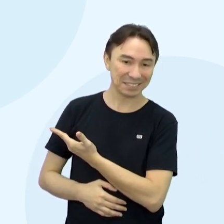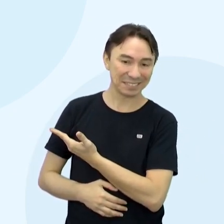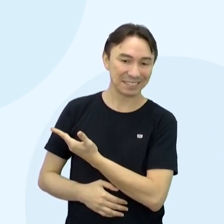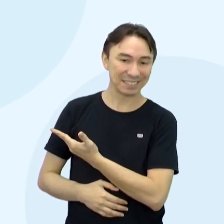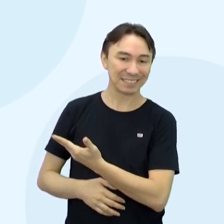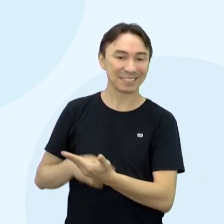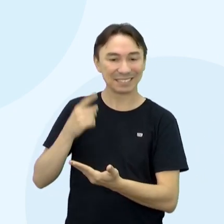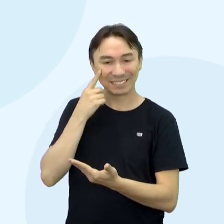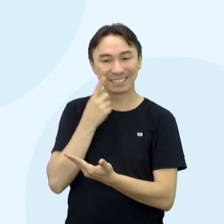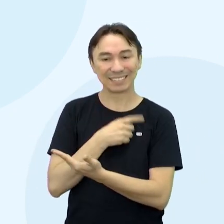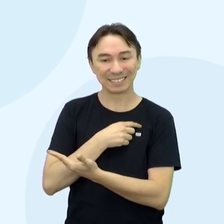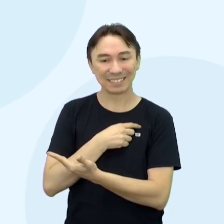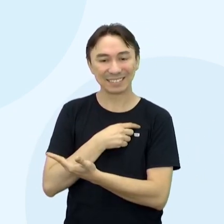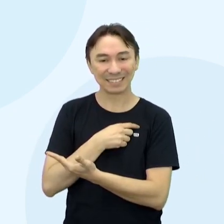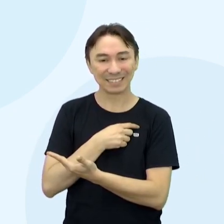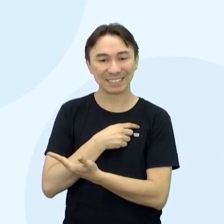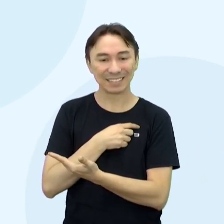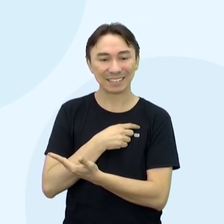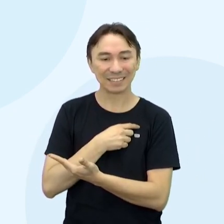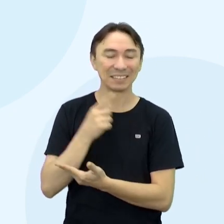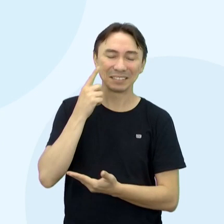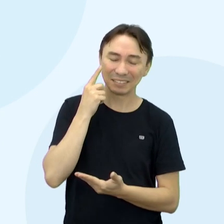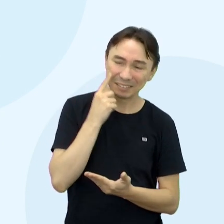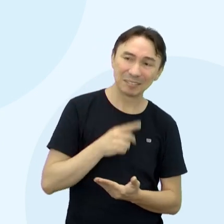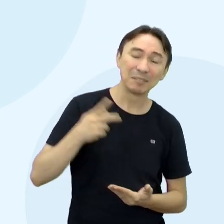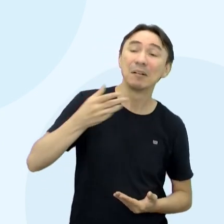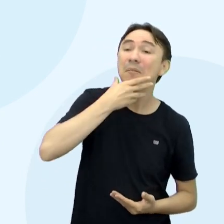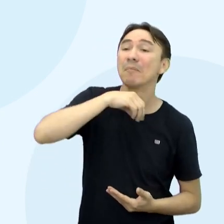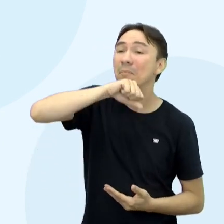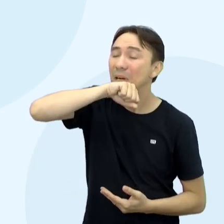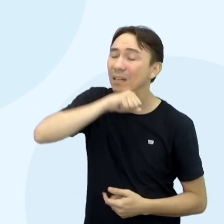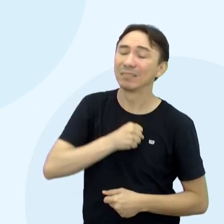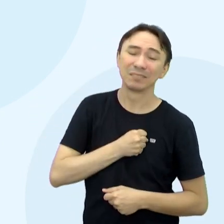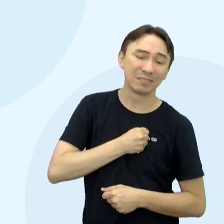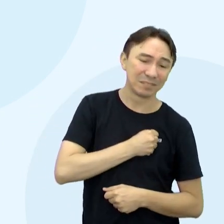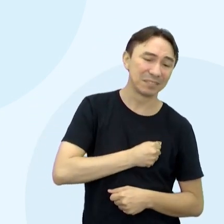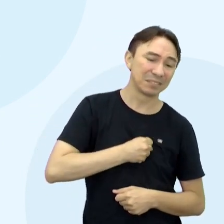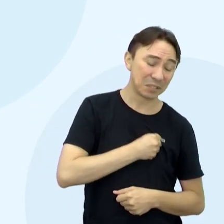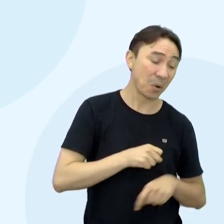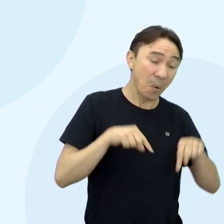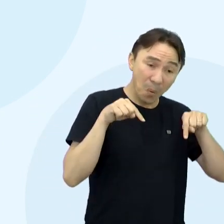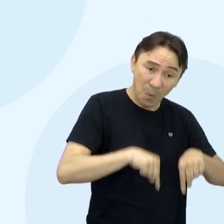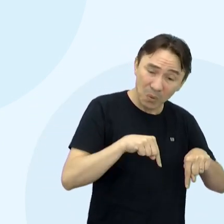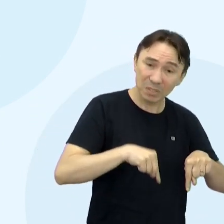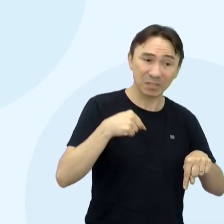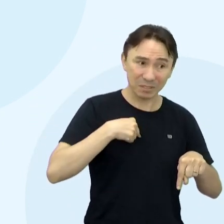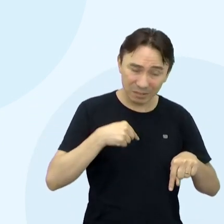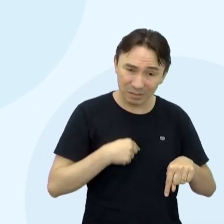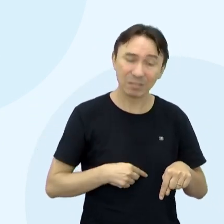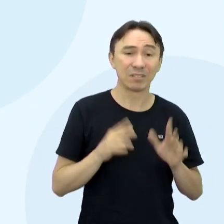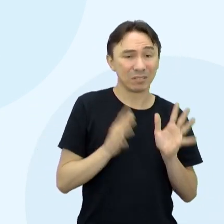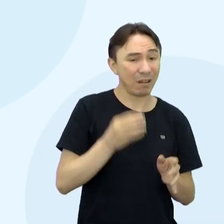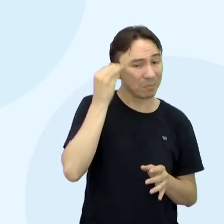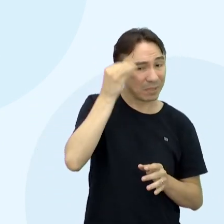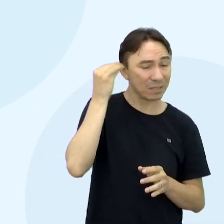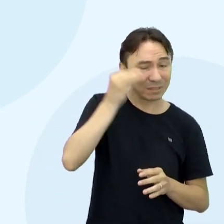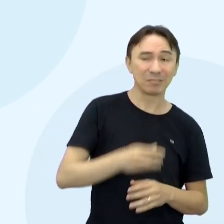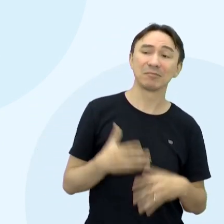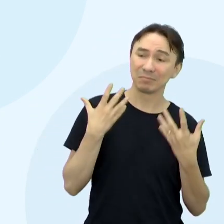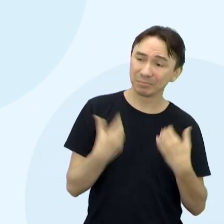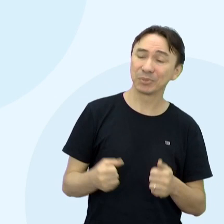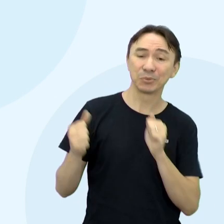você também Ah que bacana E aí olha só Sinto falta do meu velho Hoje mais vivido Aceitaria assistir a um jogo com ele